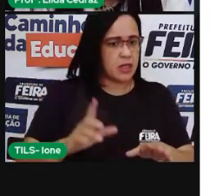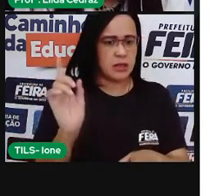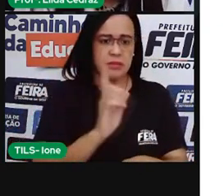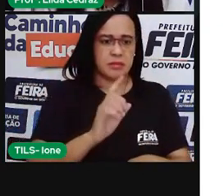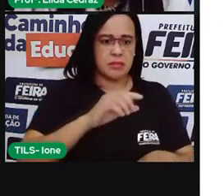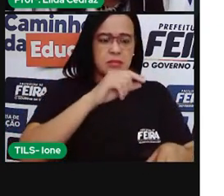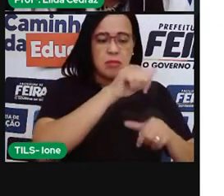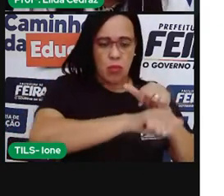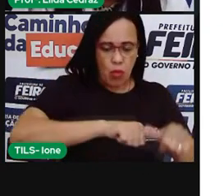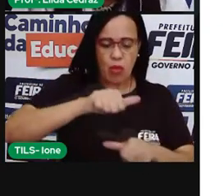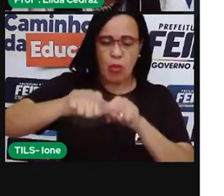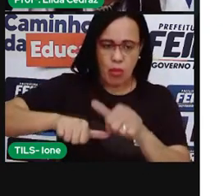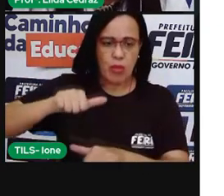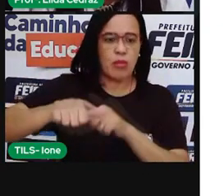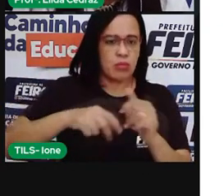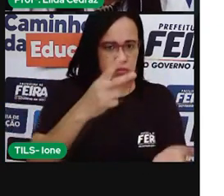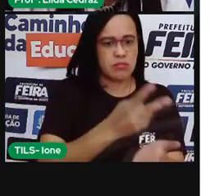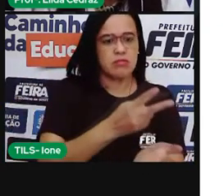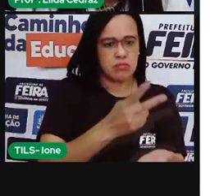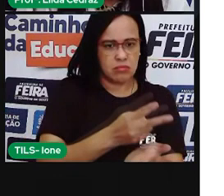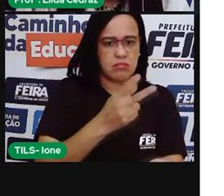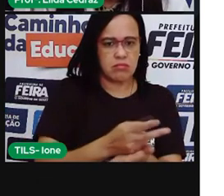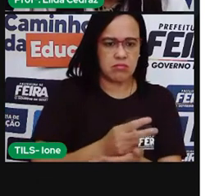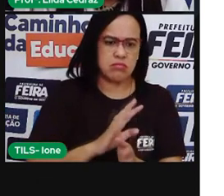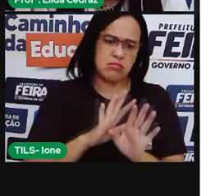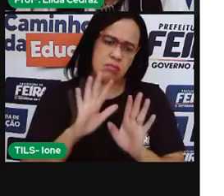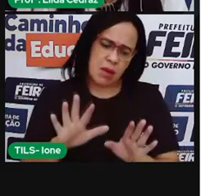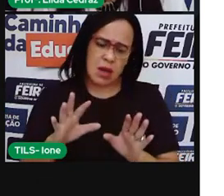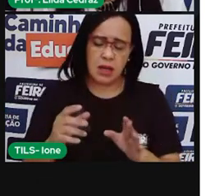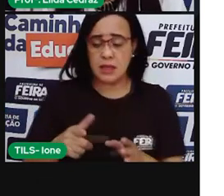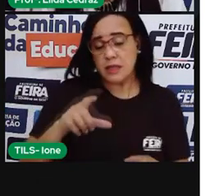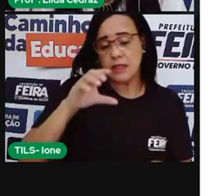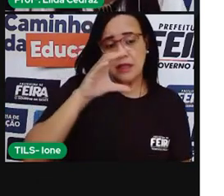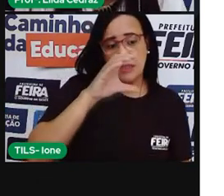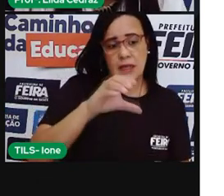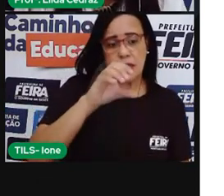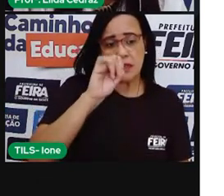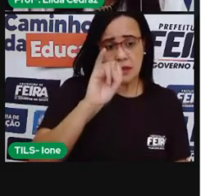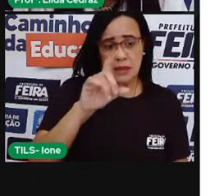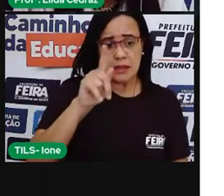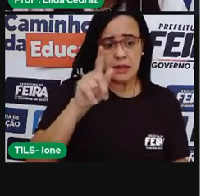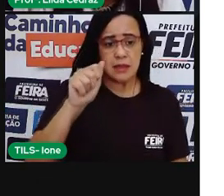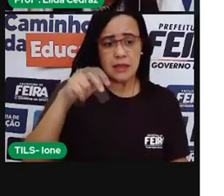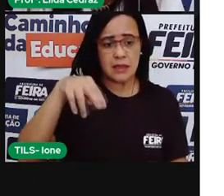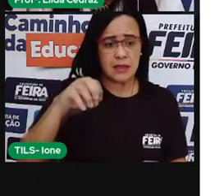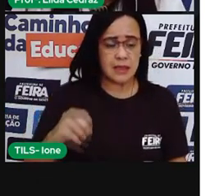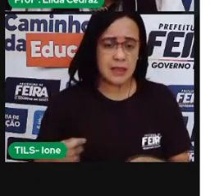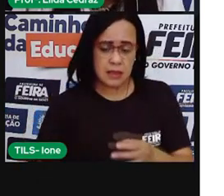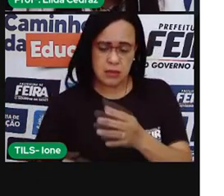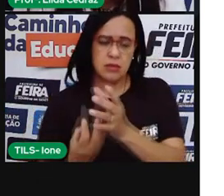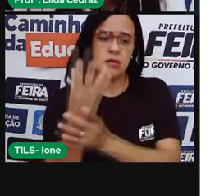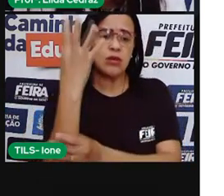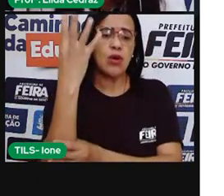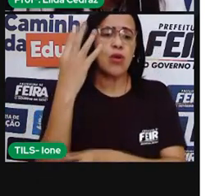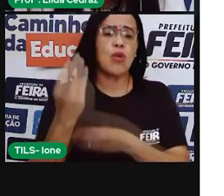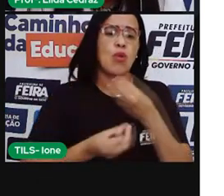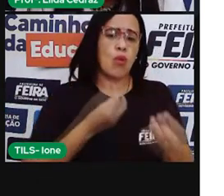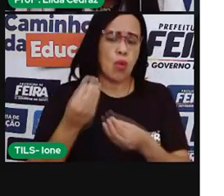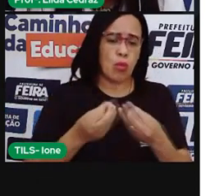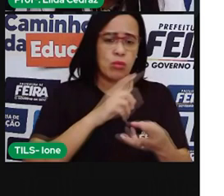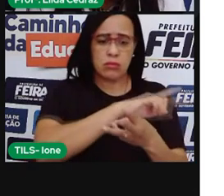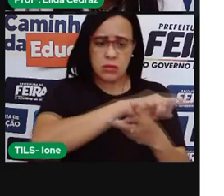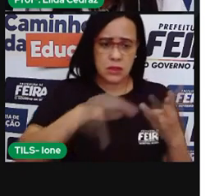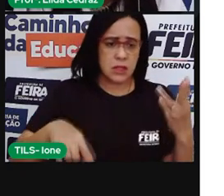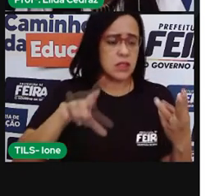A origem das nações ciganas que fazem parte da nossa cultura. Nós temos três nações ciganas